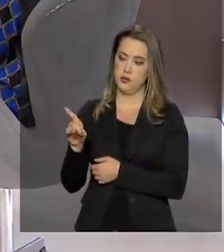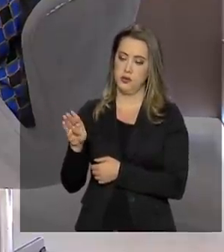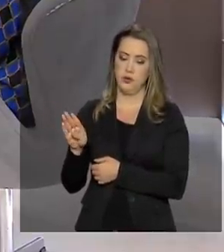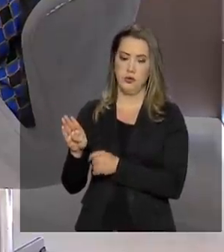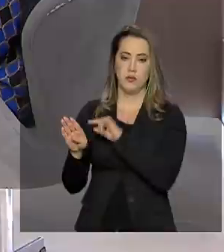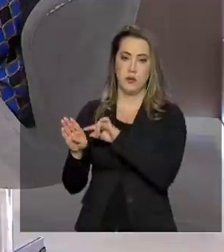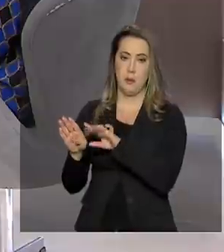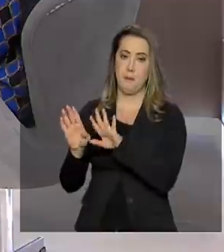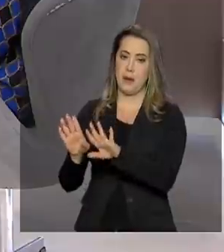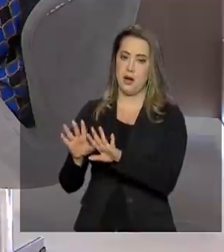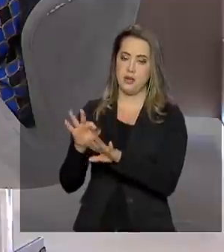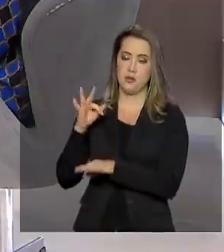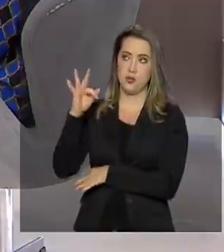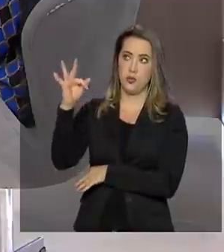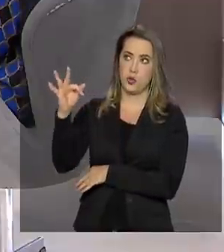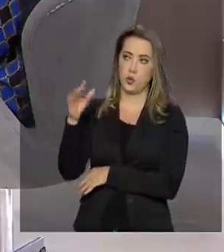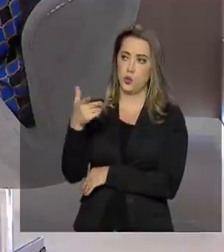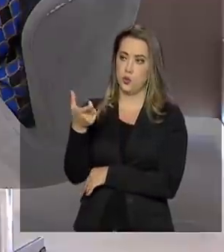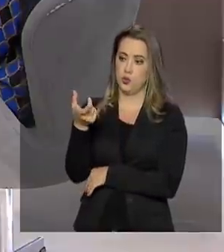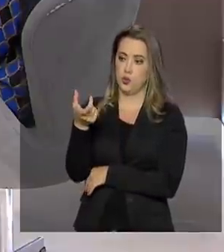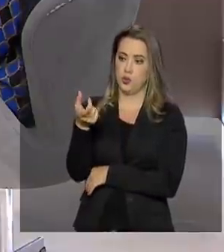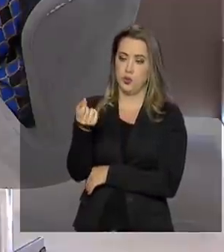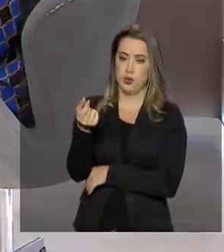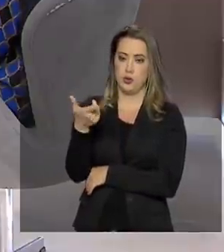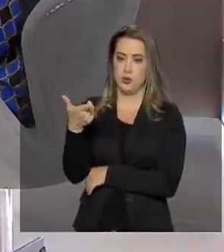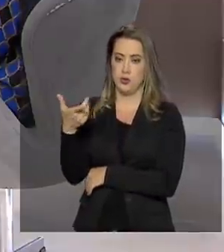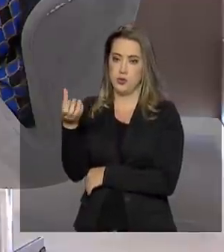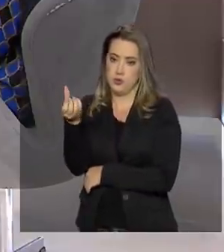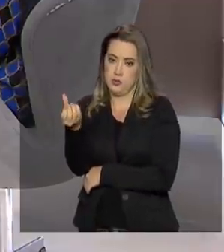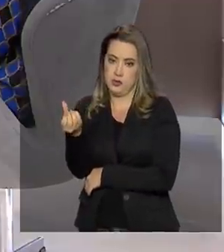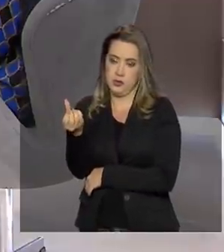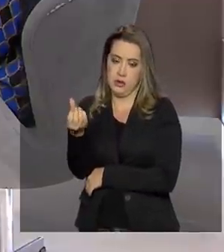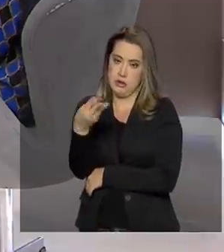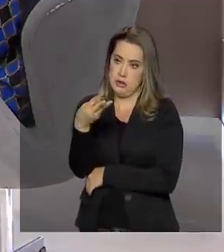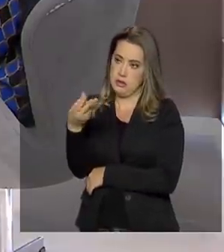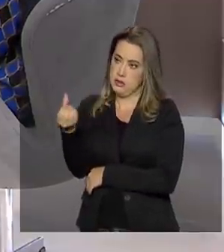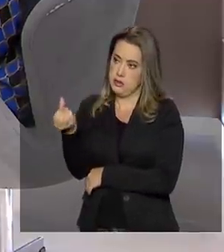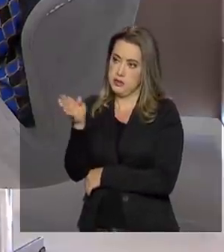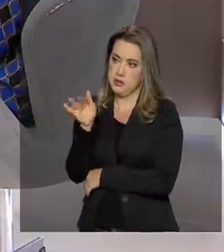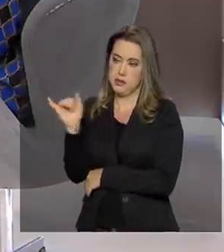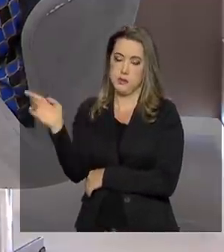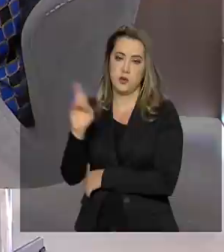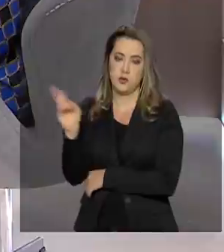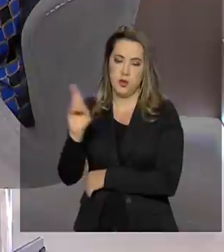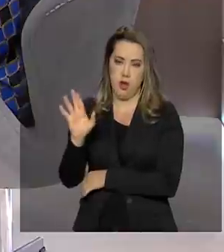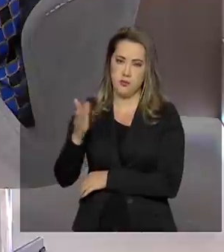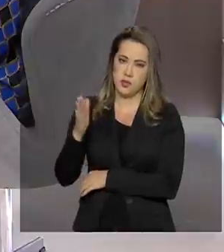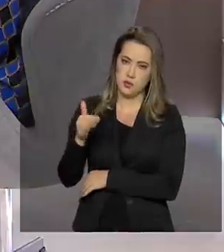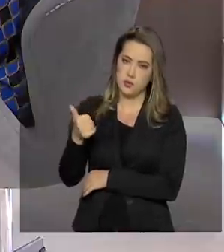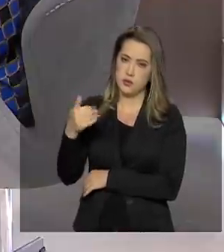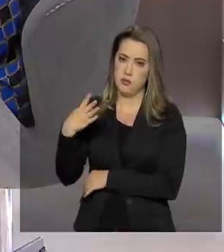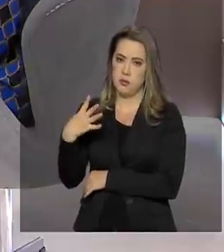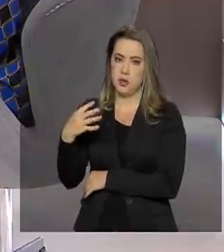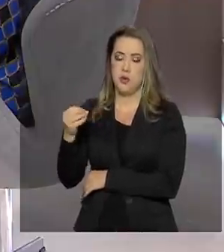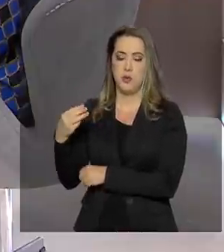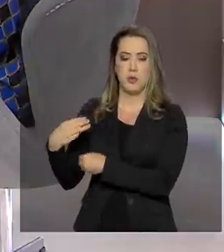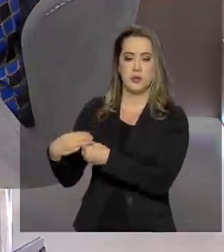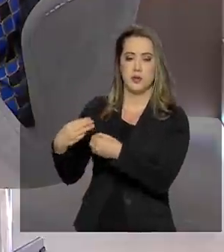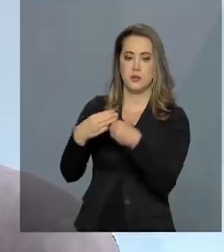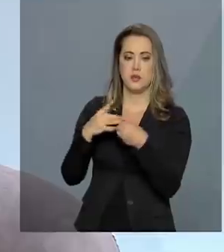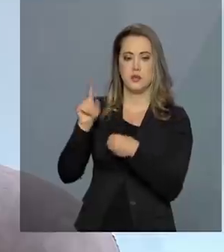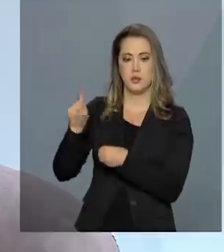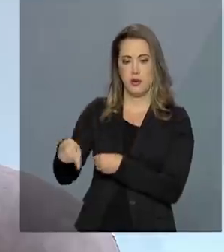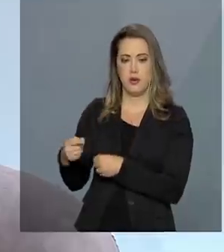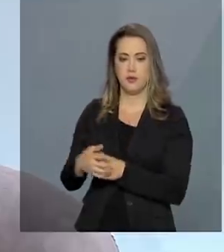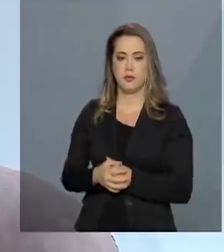2026, esse aporte vai ser de 36 bilhões de reais. E vai chegar a 1.400 municípios. É isso?